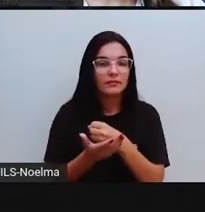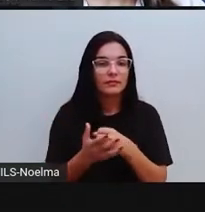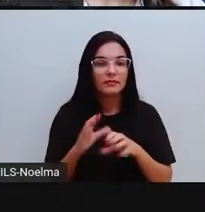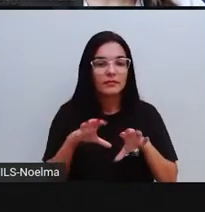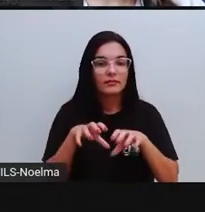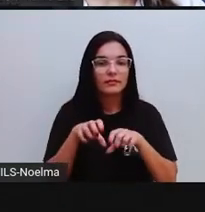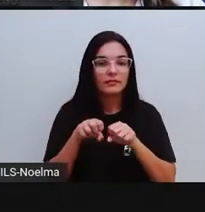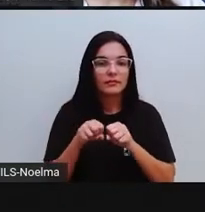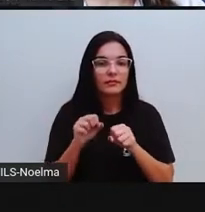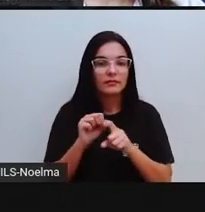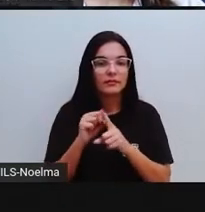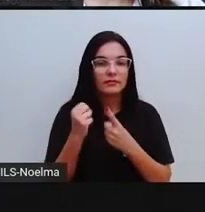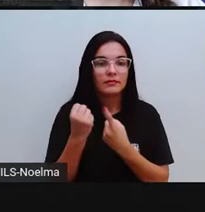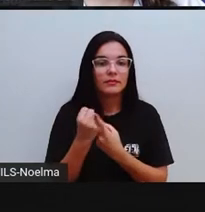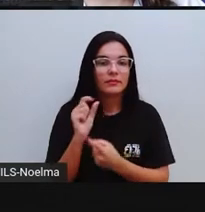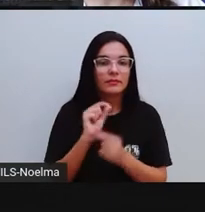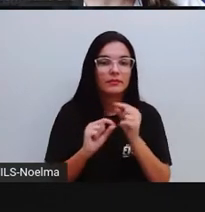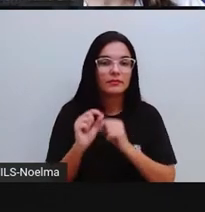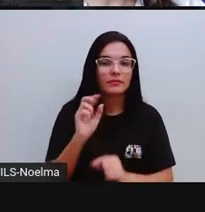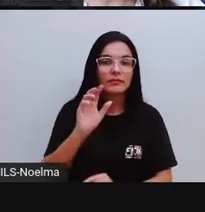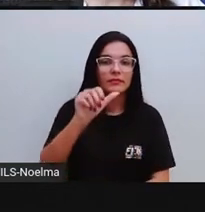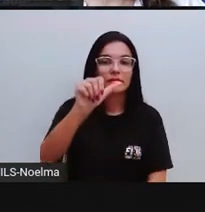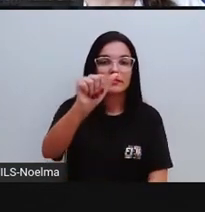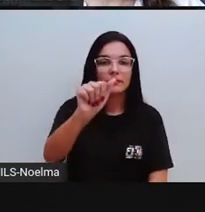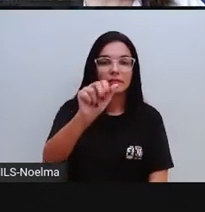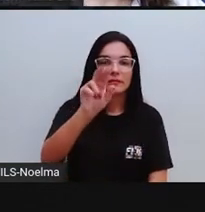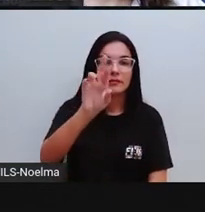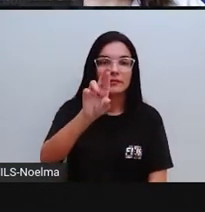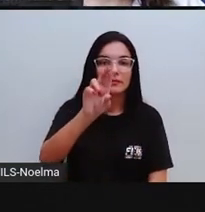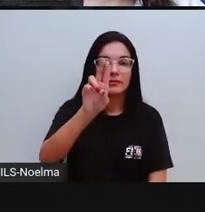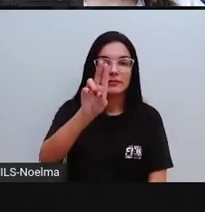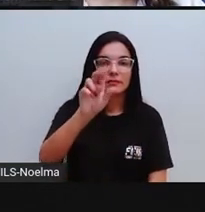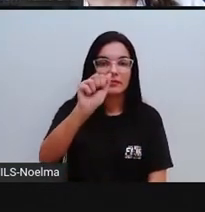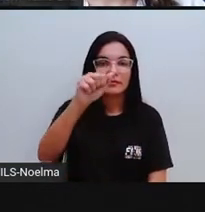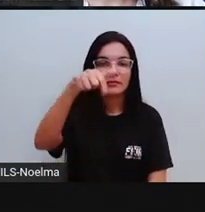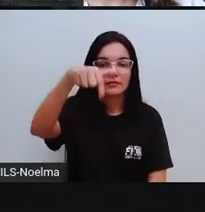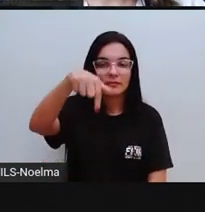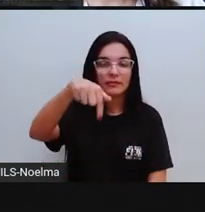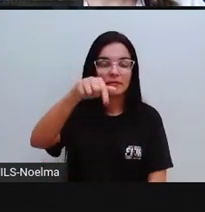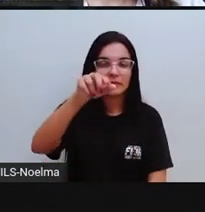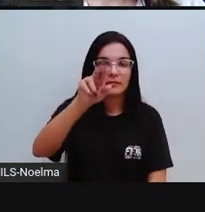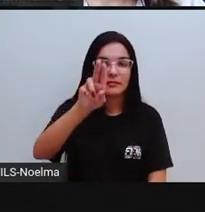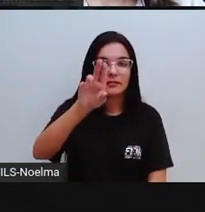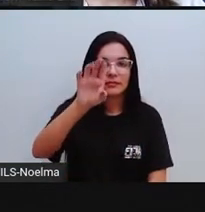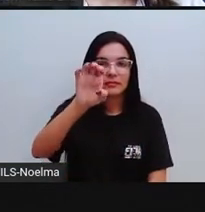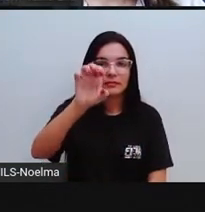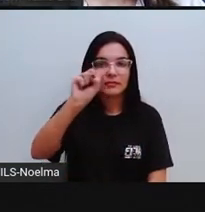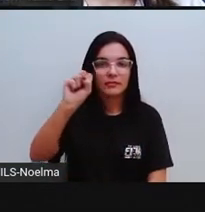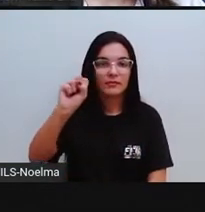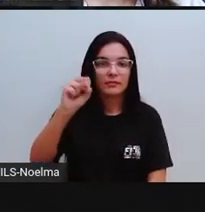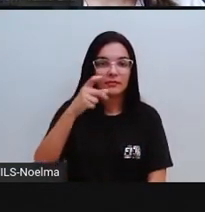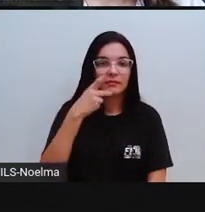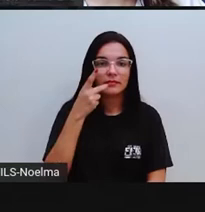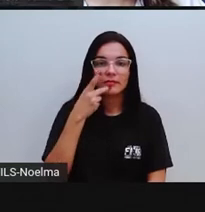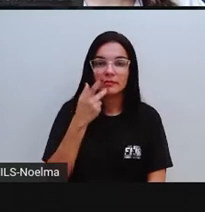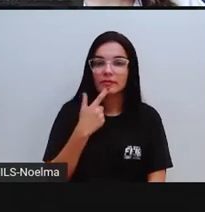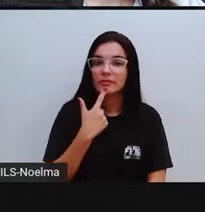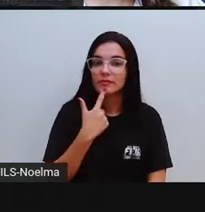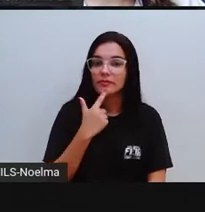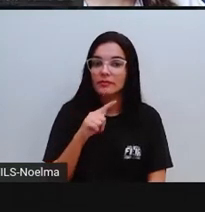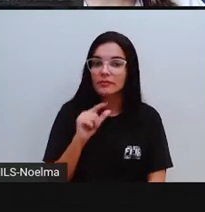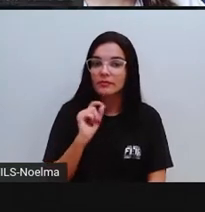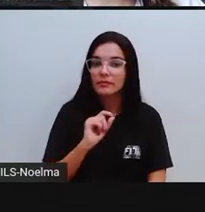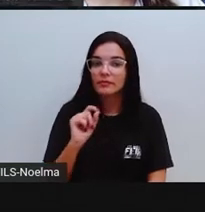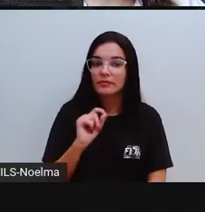povos aruaques, ó, outro povo indígena. Eles falam, ó, dialetos como